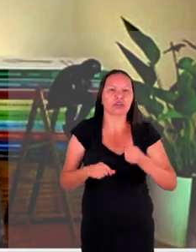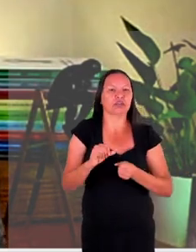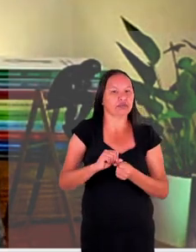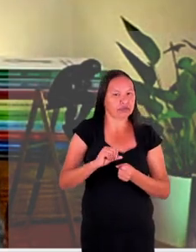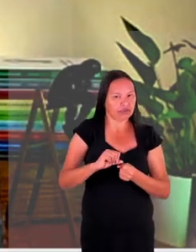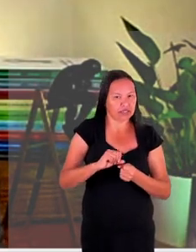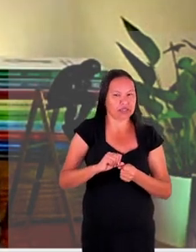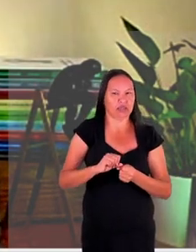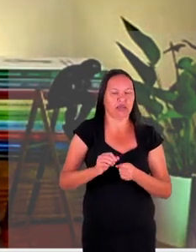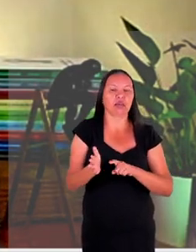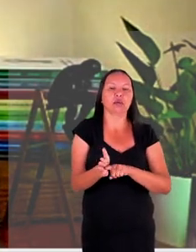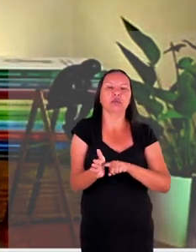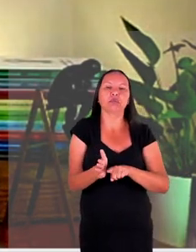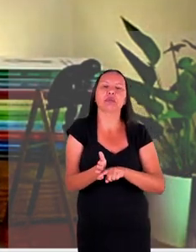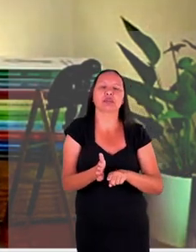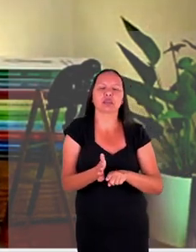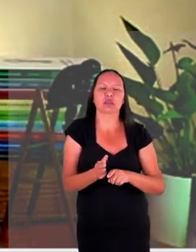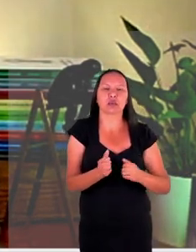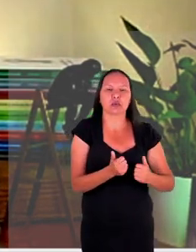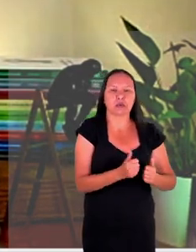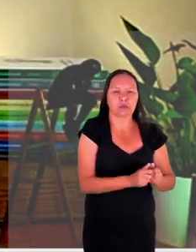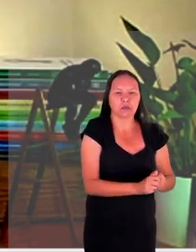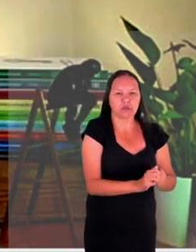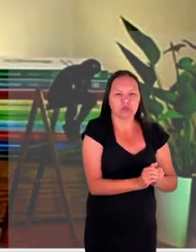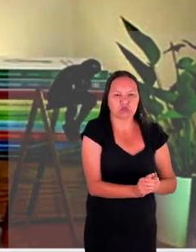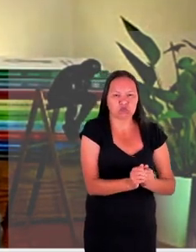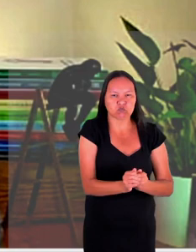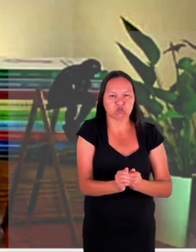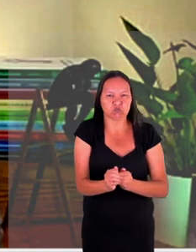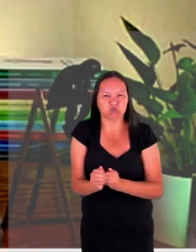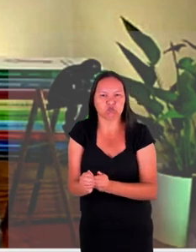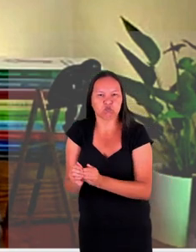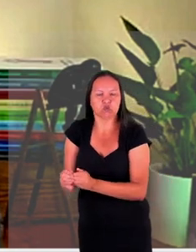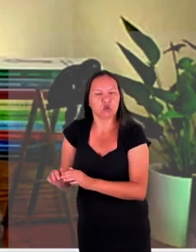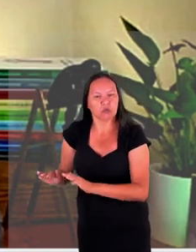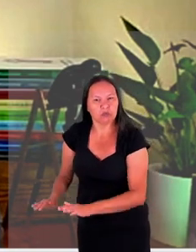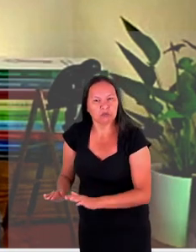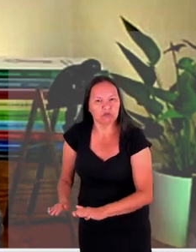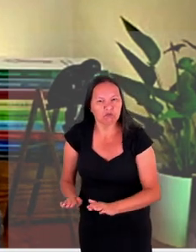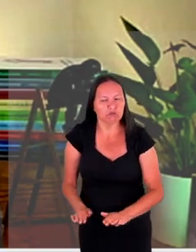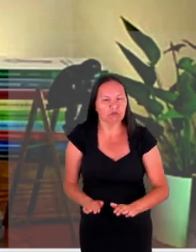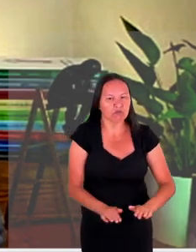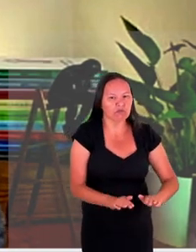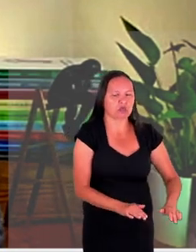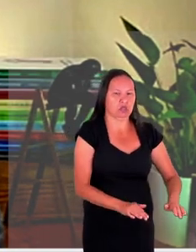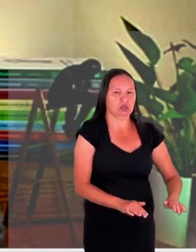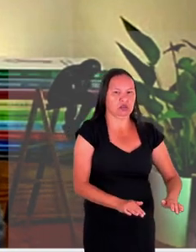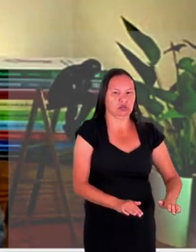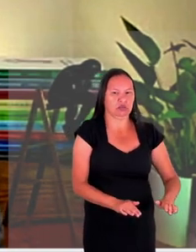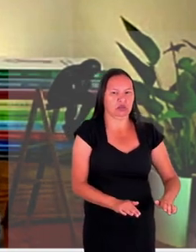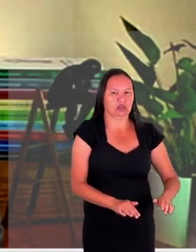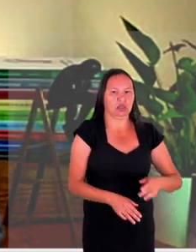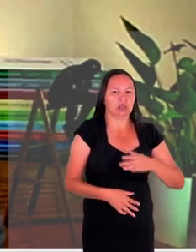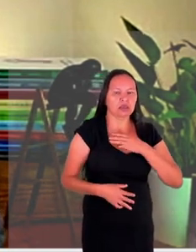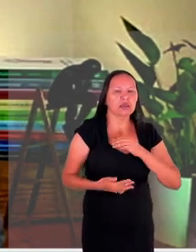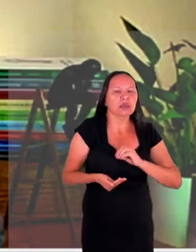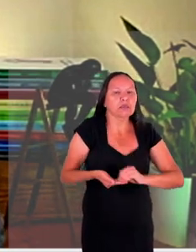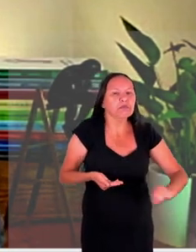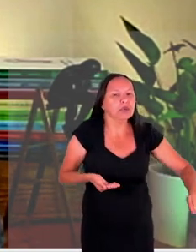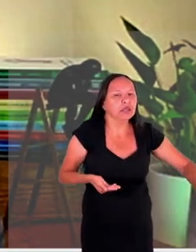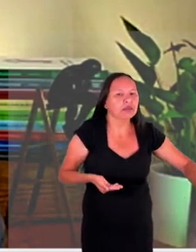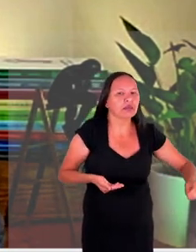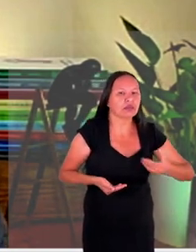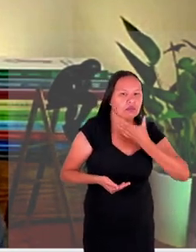que tipo de acompanhamento vem sendo feito com crianças e adolescentes órfãos de guerra não só aqueles que